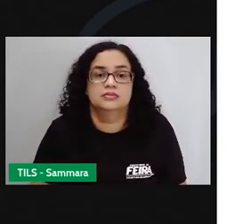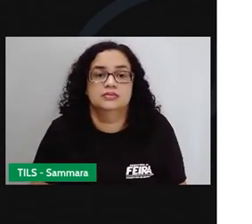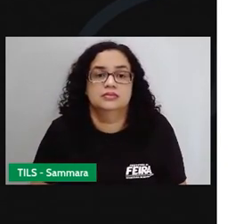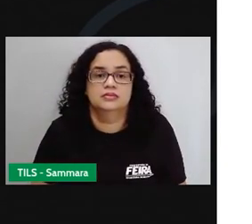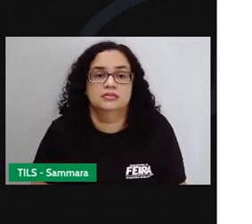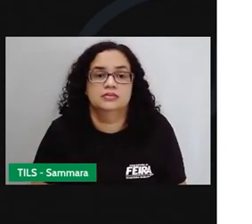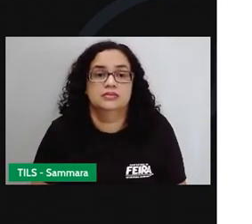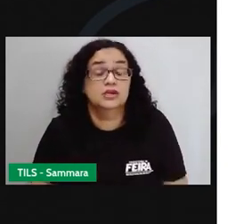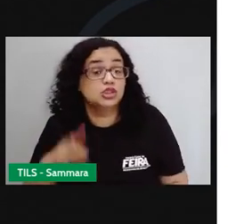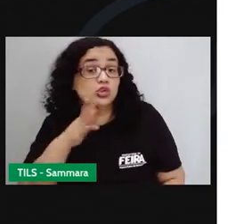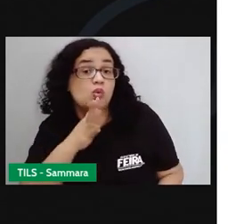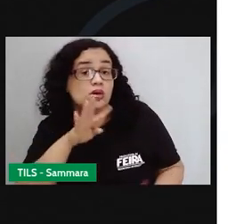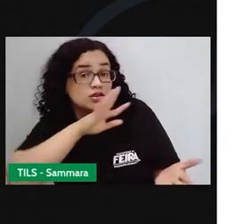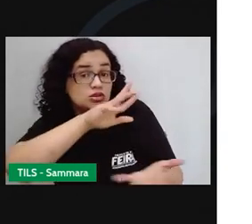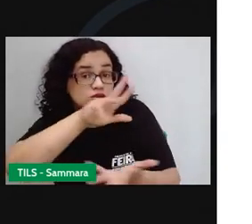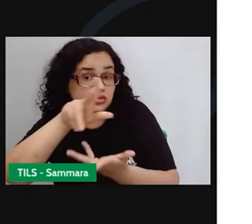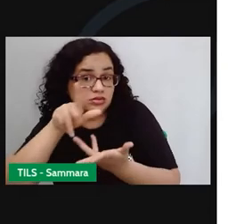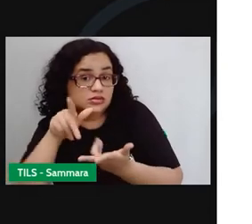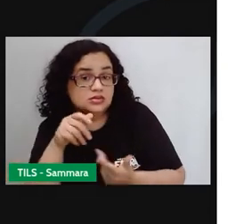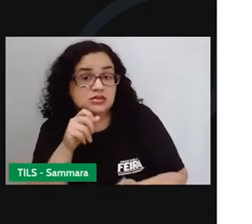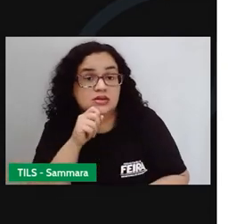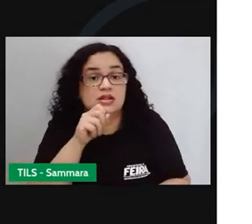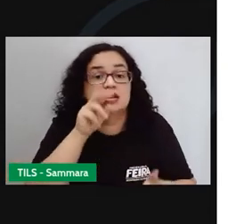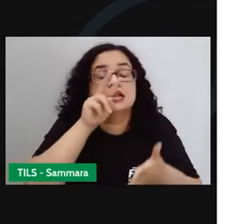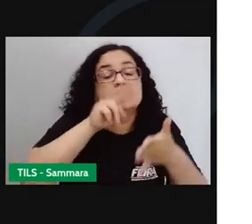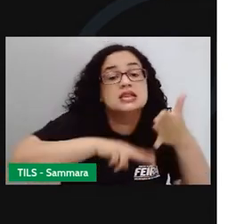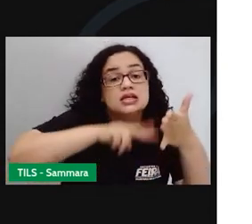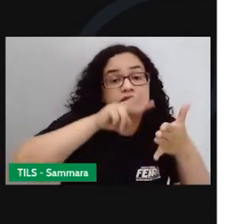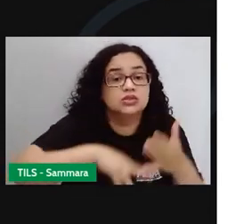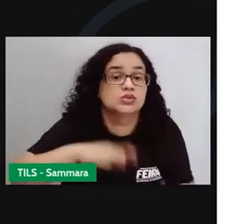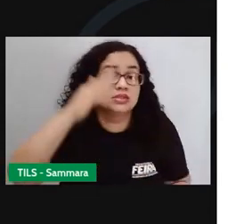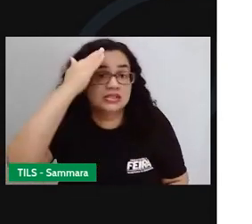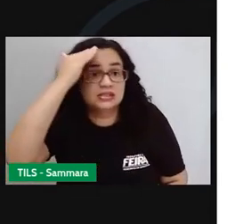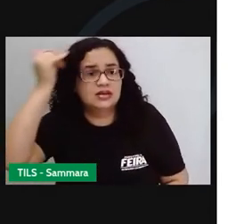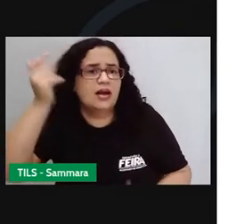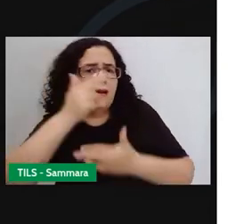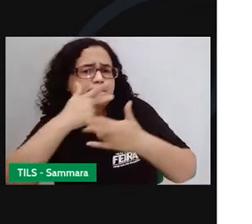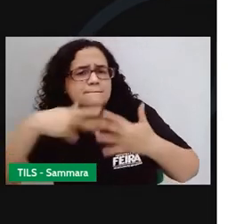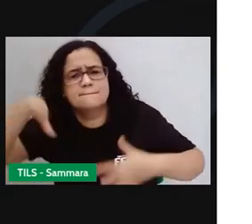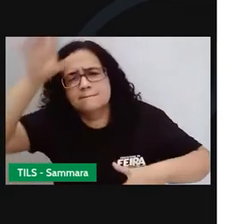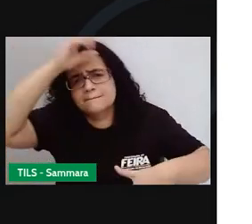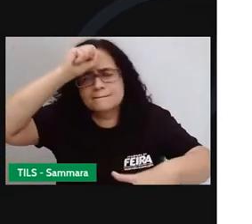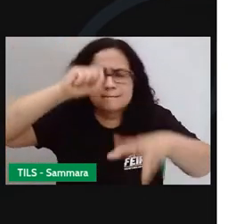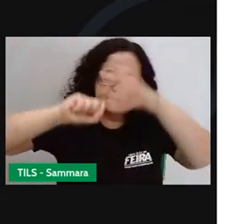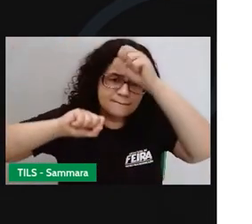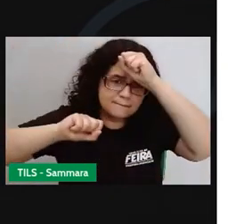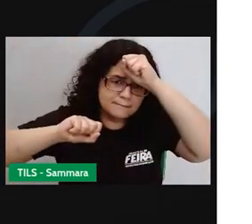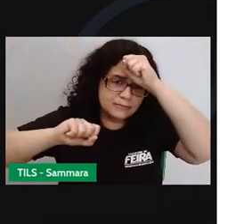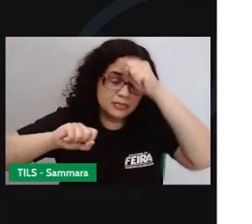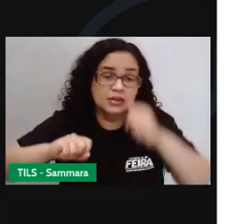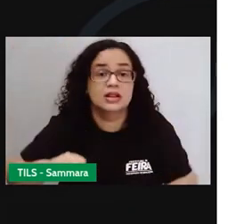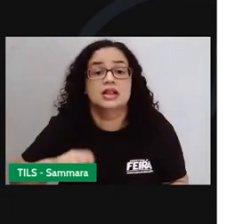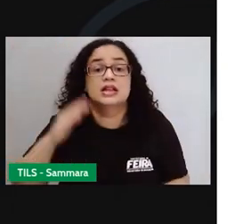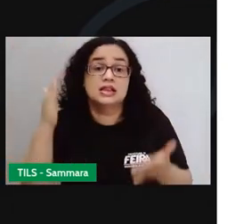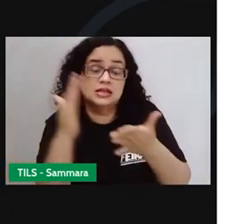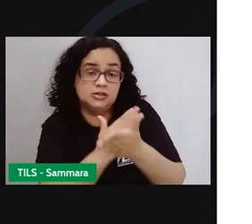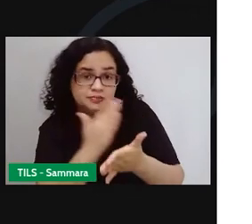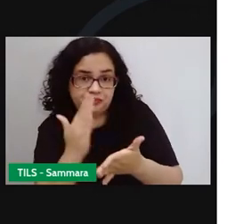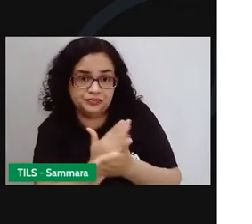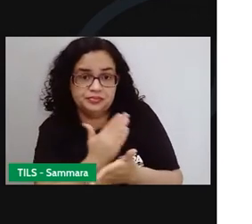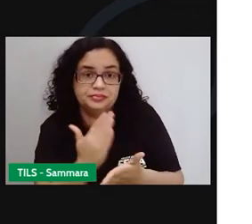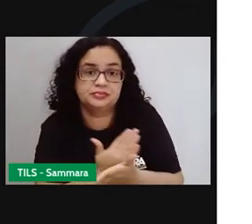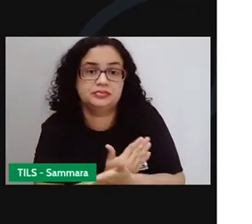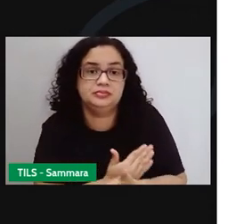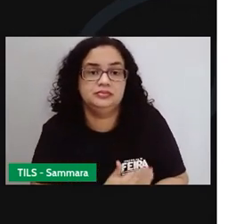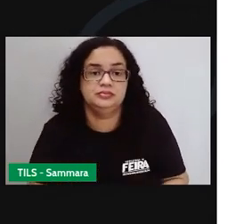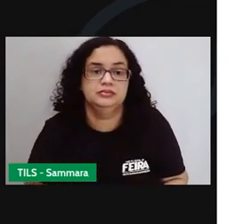conhece o mundo. Através da leitura a gente fica sabendo de muita coisa. Você aprende, você ri, você acaba entrando